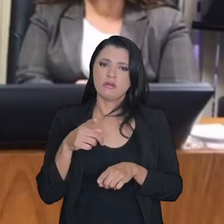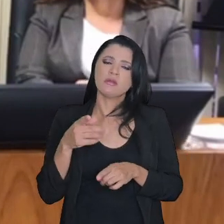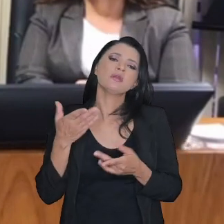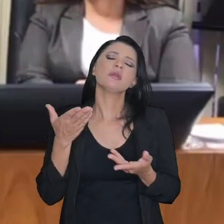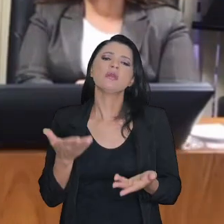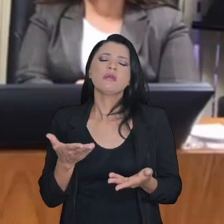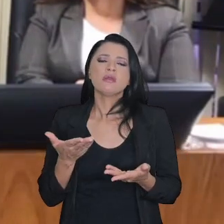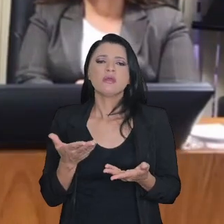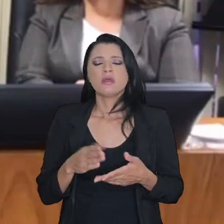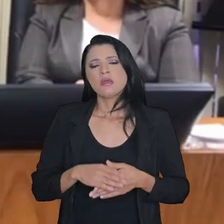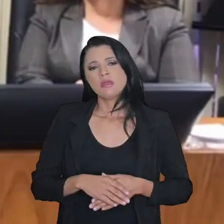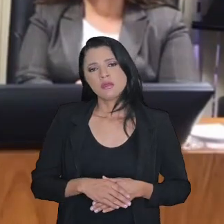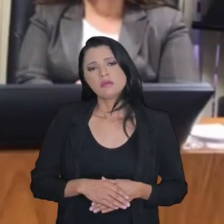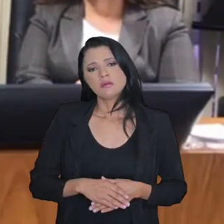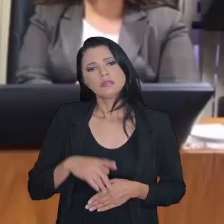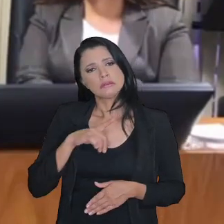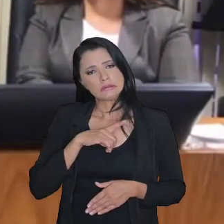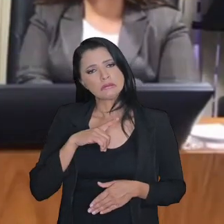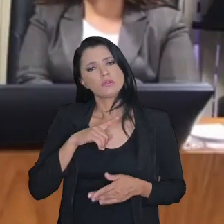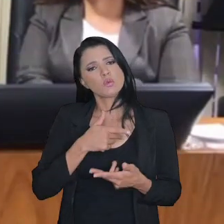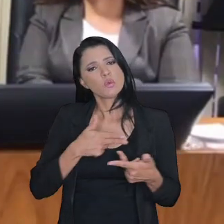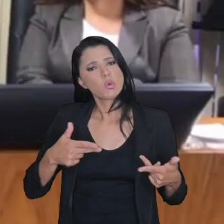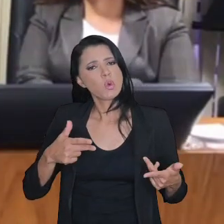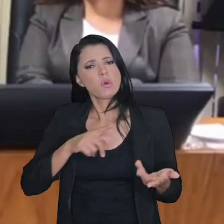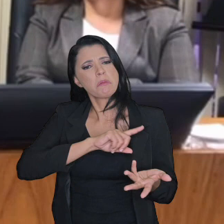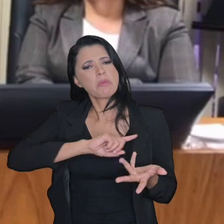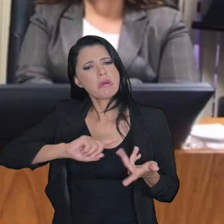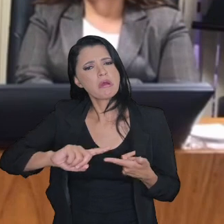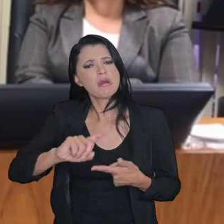tem situações de várias empresas em situações